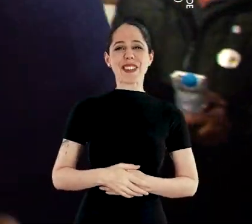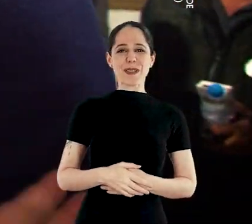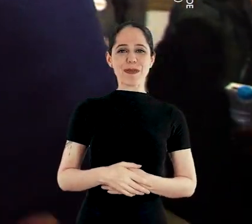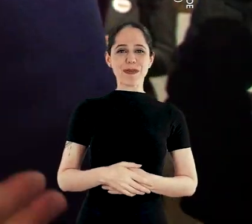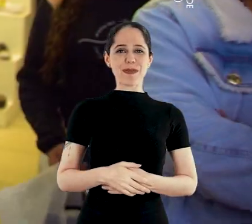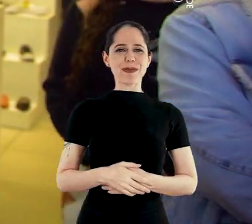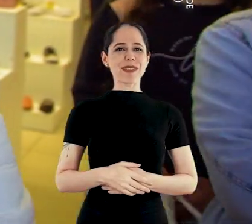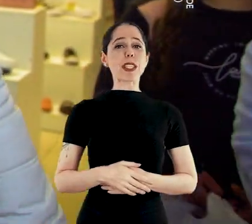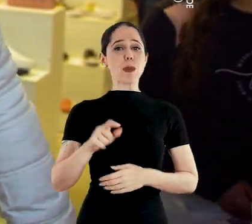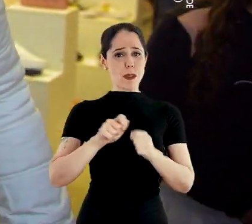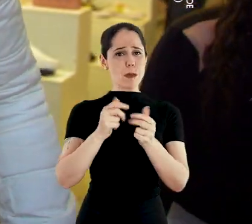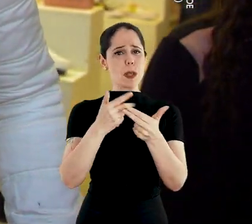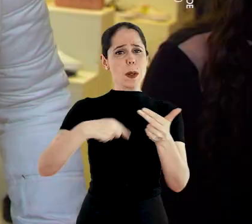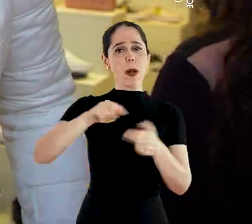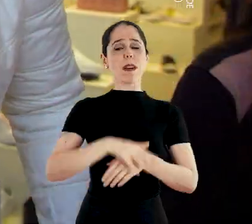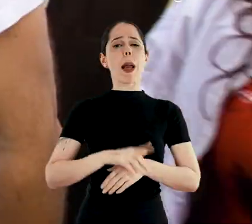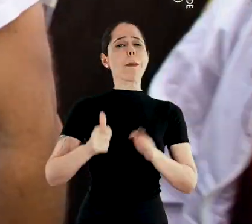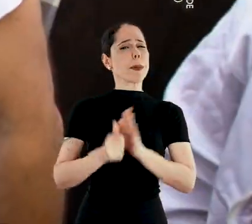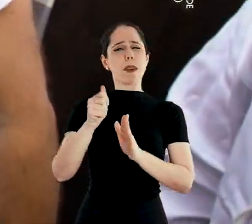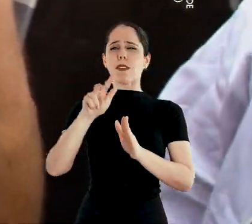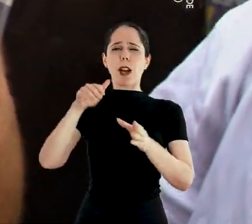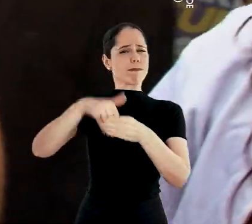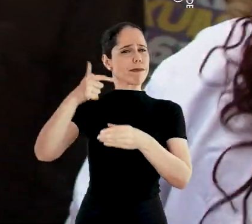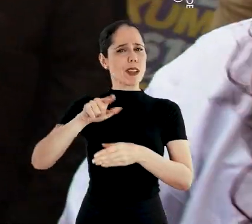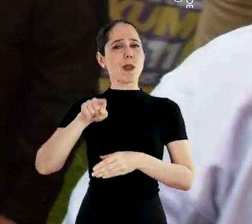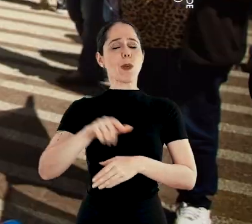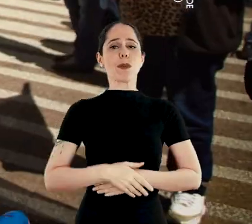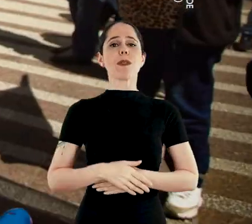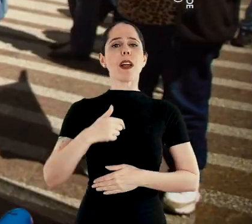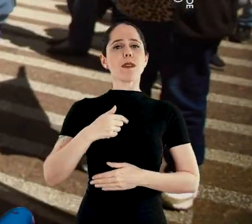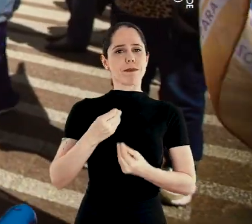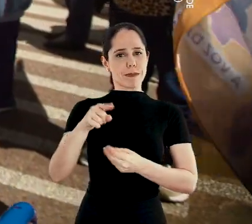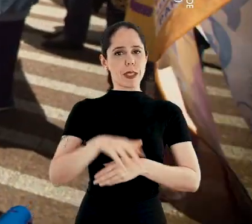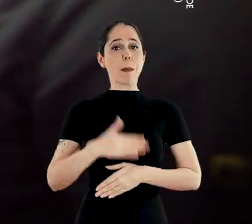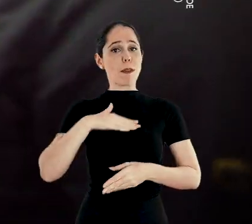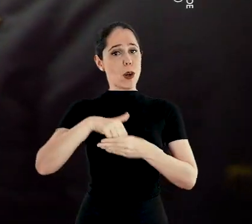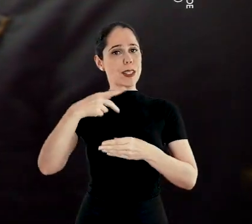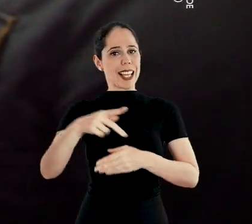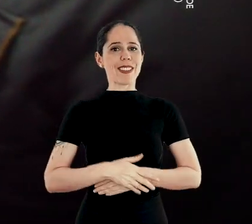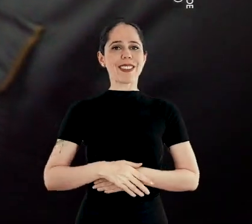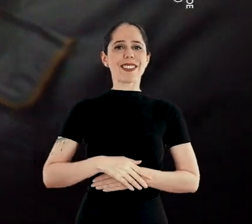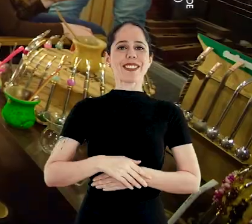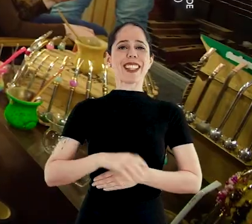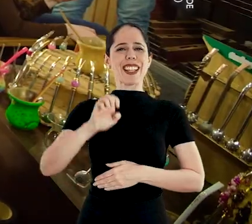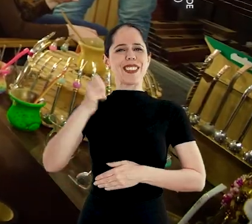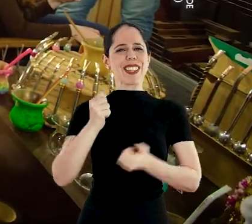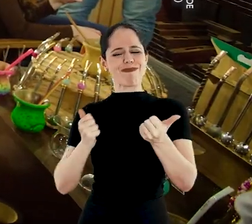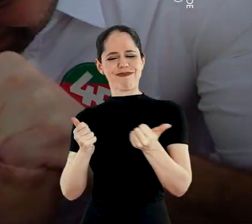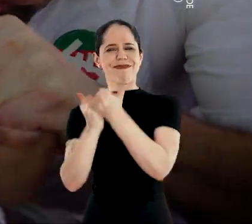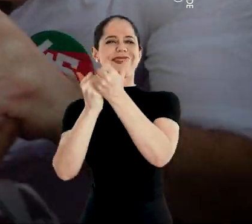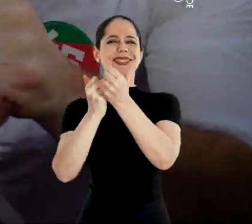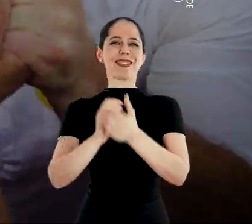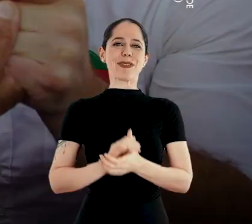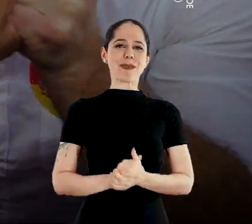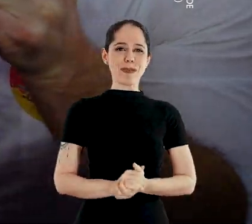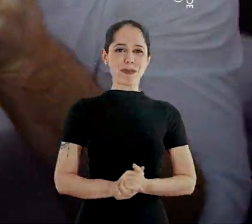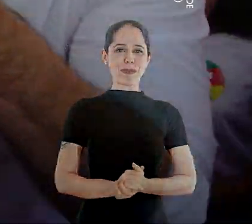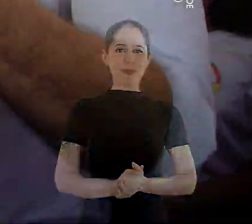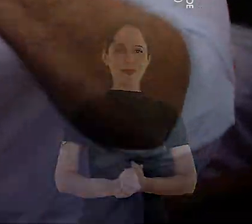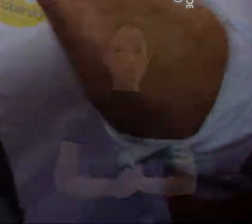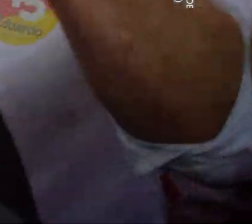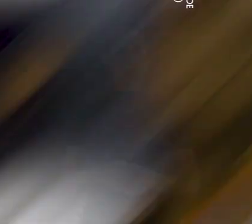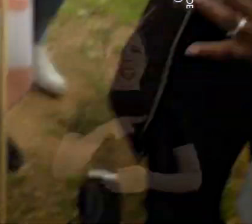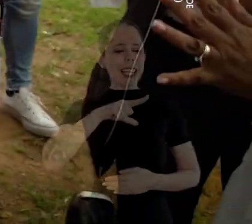Eduardo. Amém. por nós. Primeiro de ele que vai ser tudo. Deu pro senhor, E o meu voto é meu. É com o Eduardo